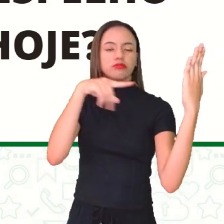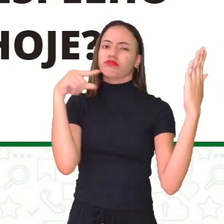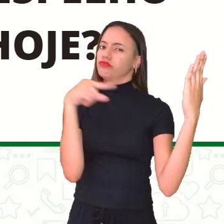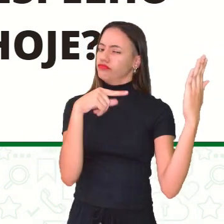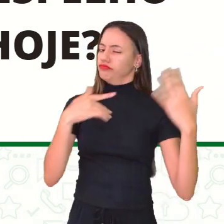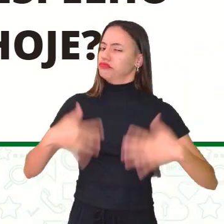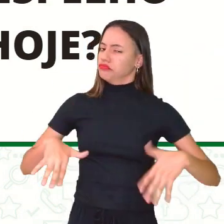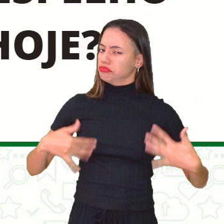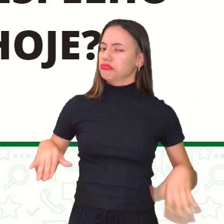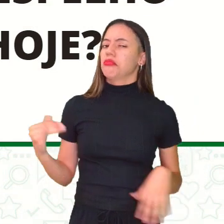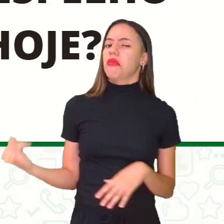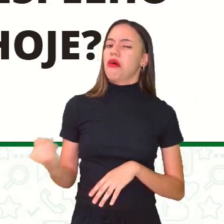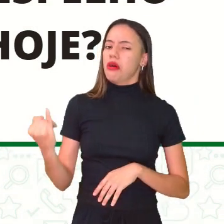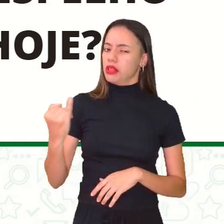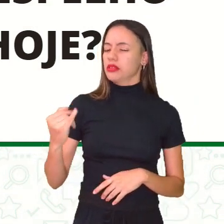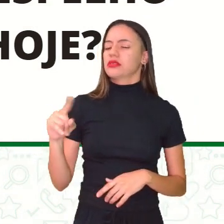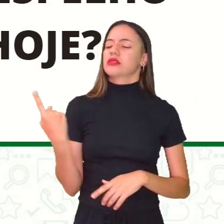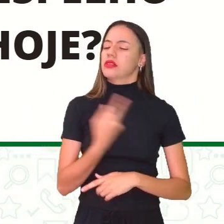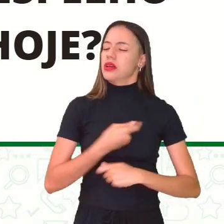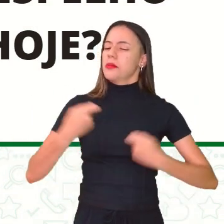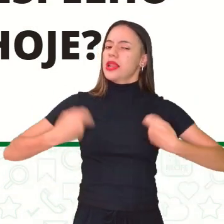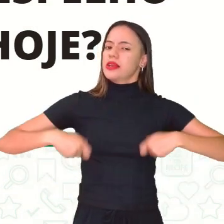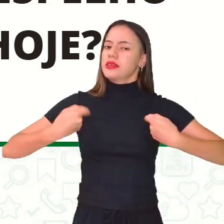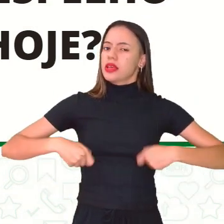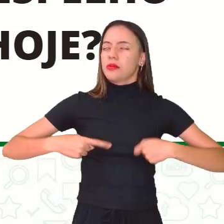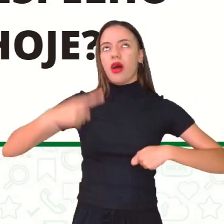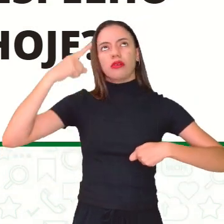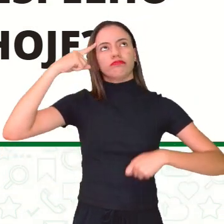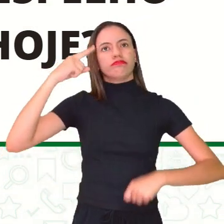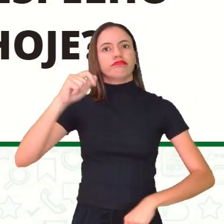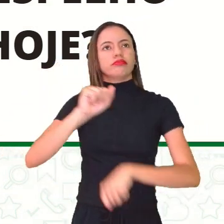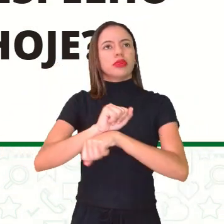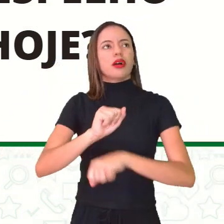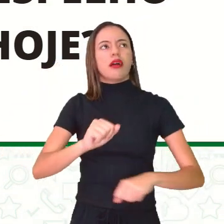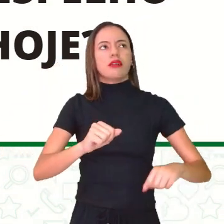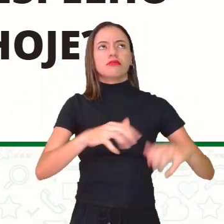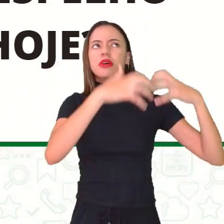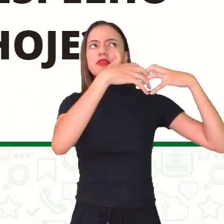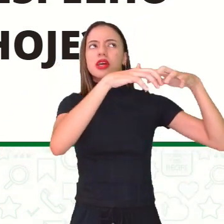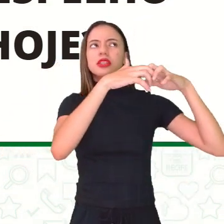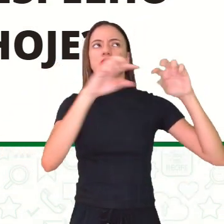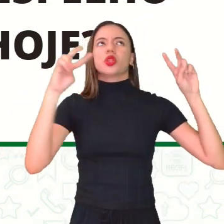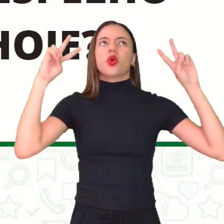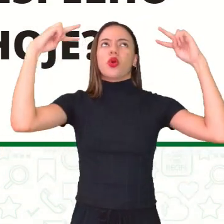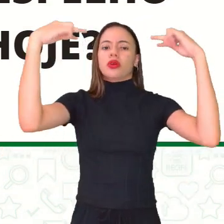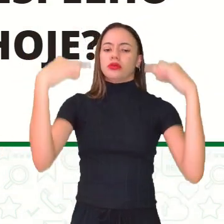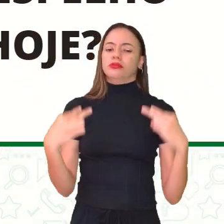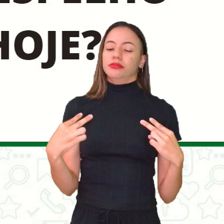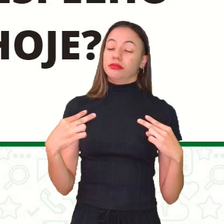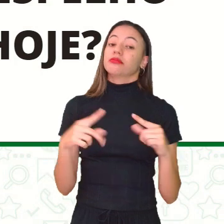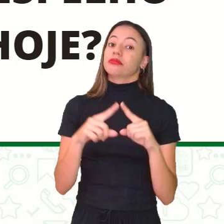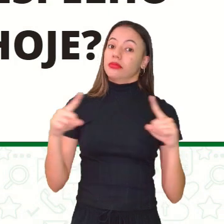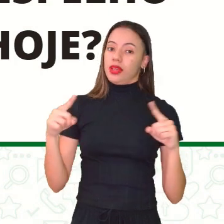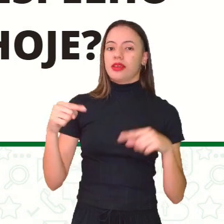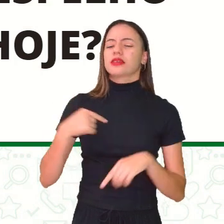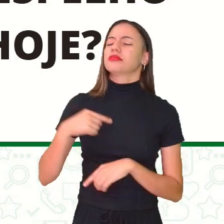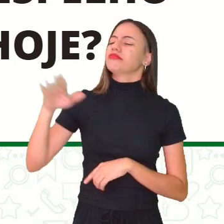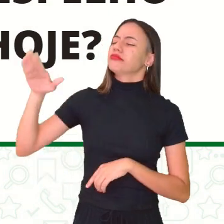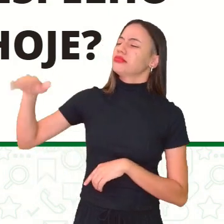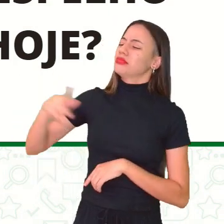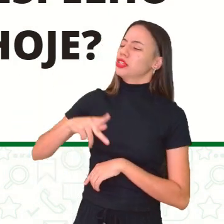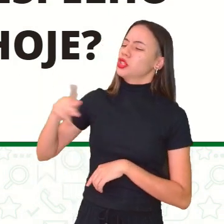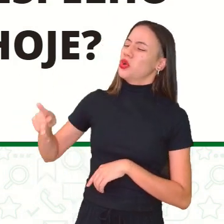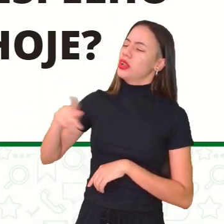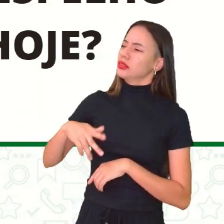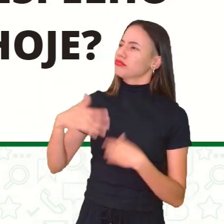muito importante, viu? A gente precisa estar sempre aí parando, refletindo, olhando para a gente. Mas, professora Mauricéia, o que é que tem a